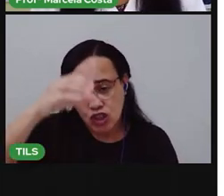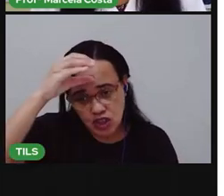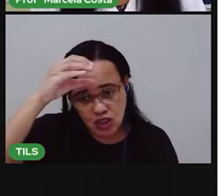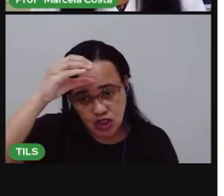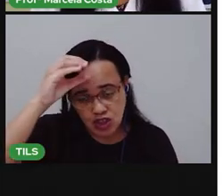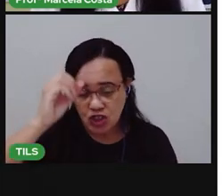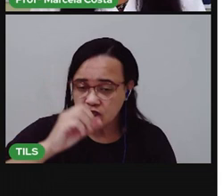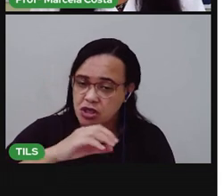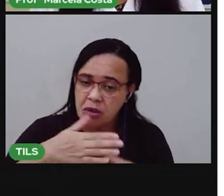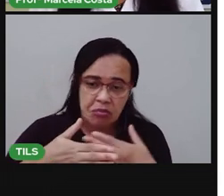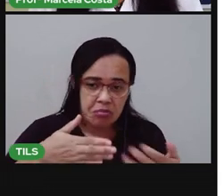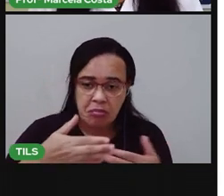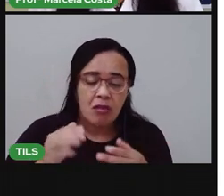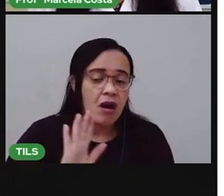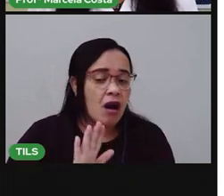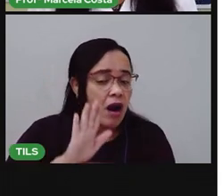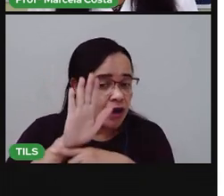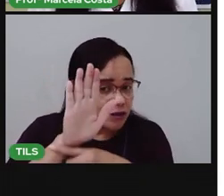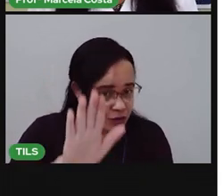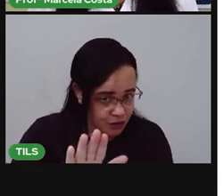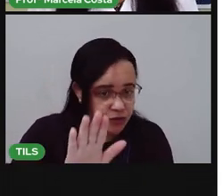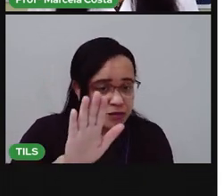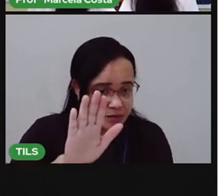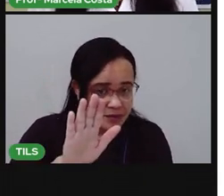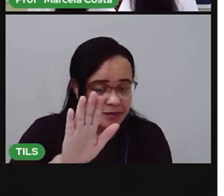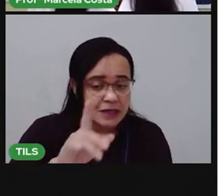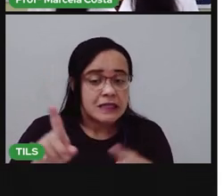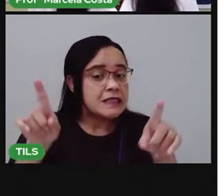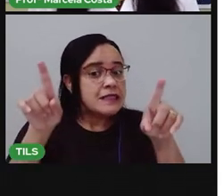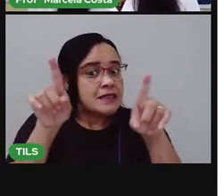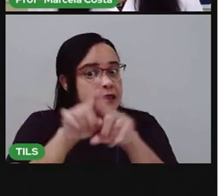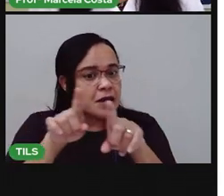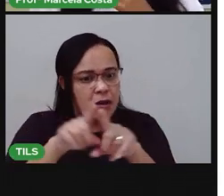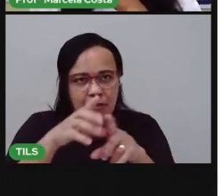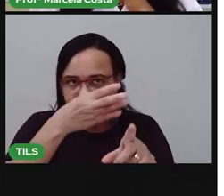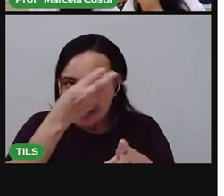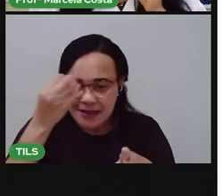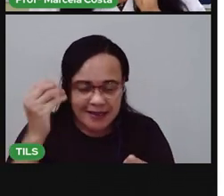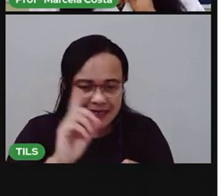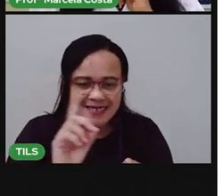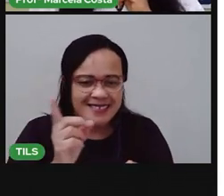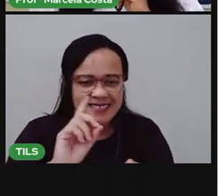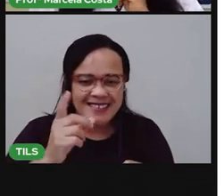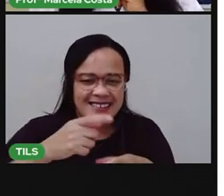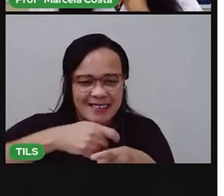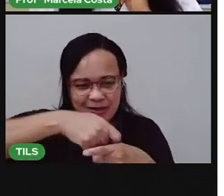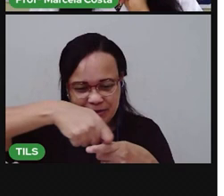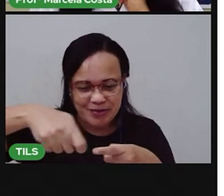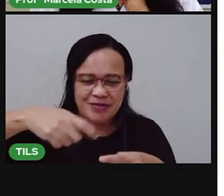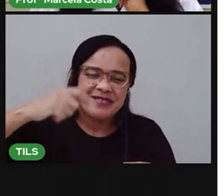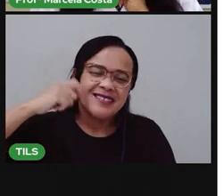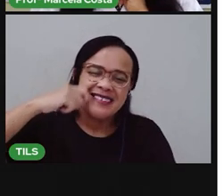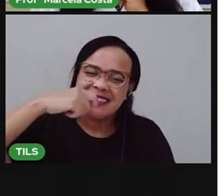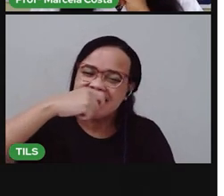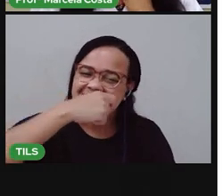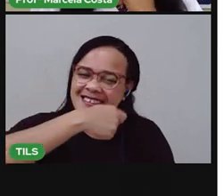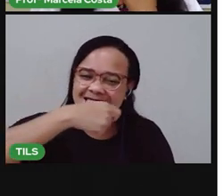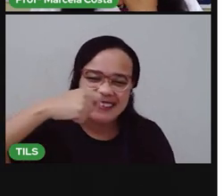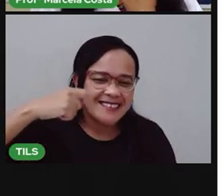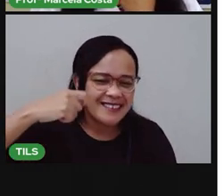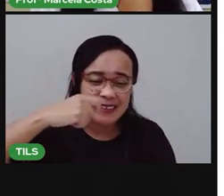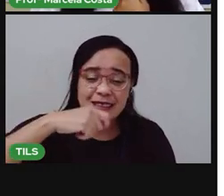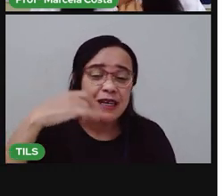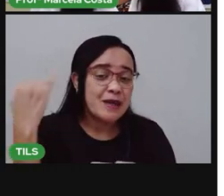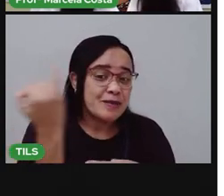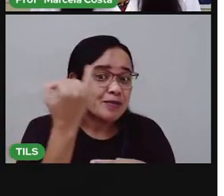escovar os dentes. Lembre-se que é sempre importante após as refeições escovar os dentes, que são um cuidado essencial